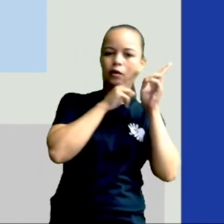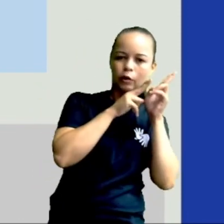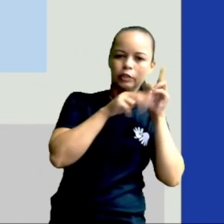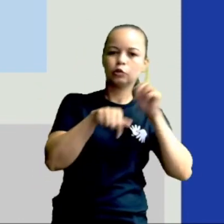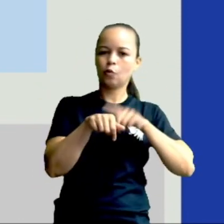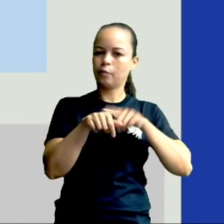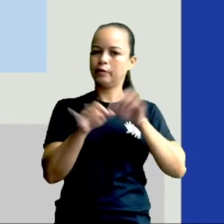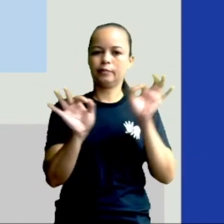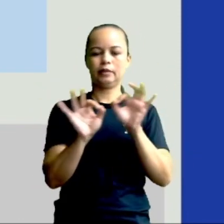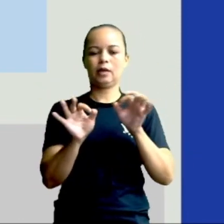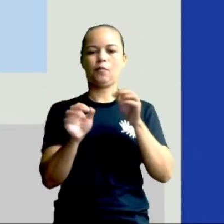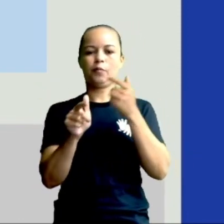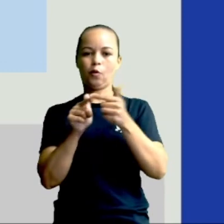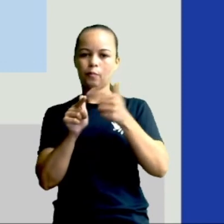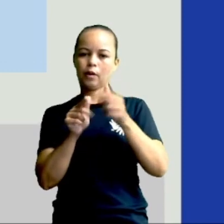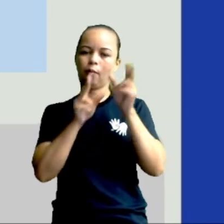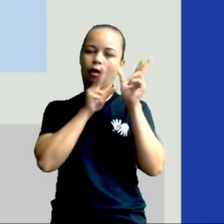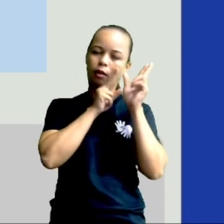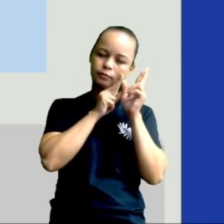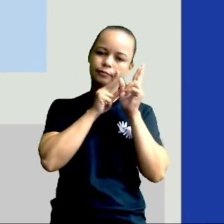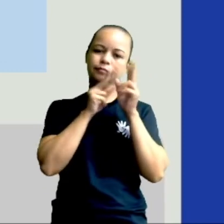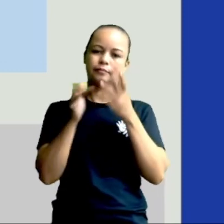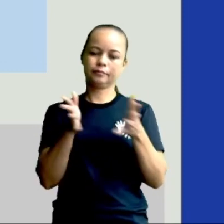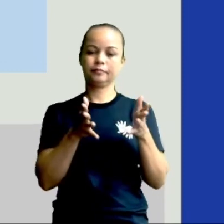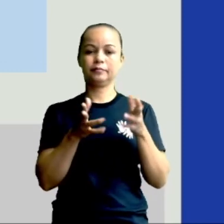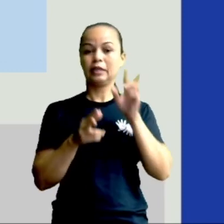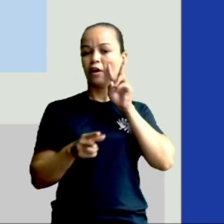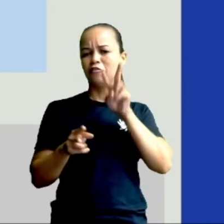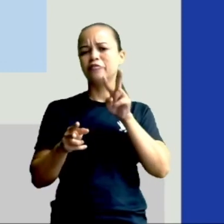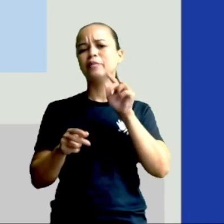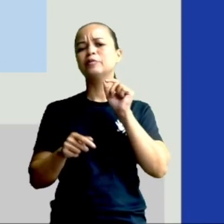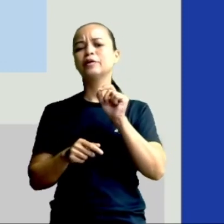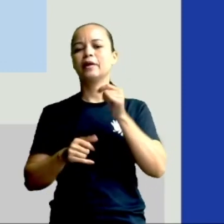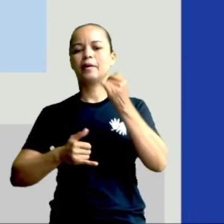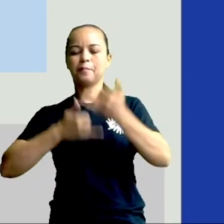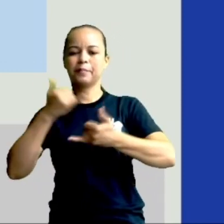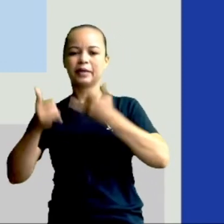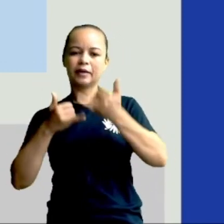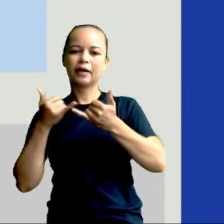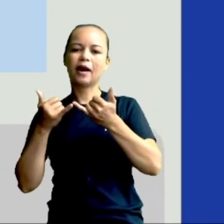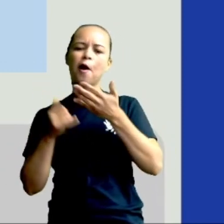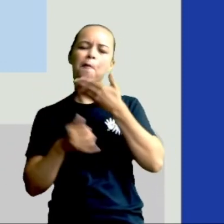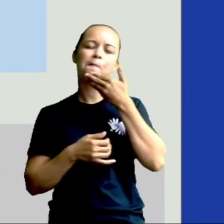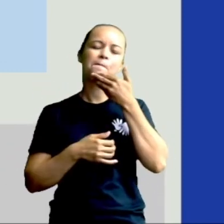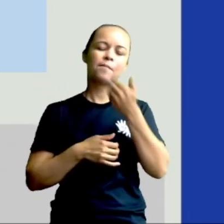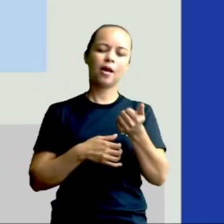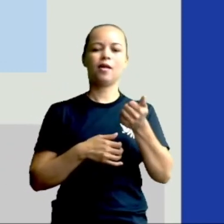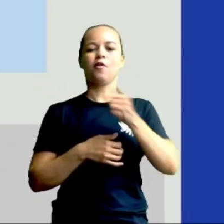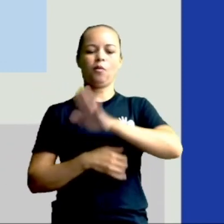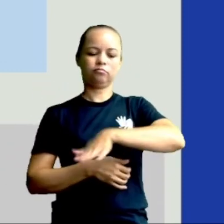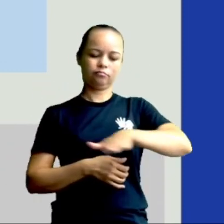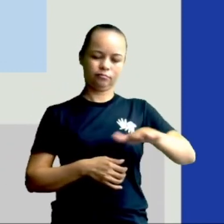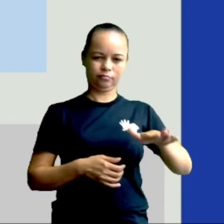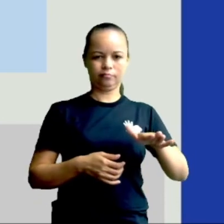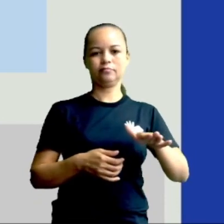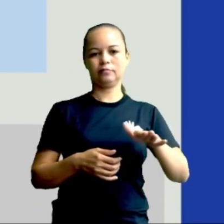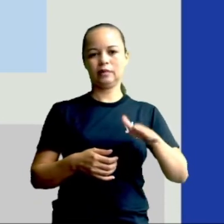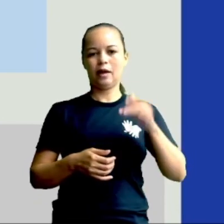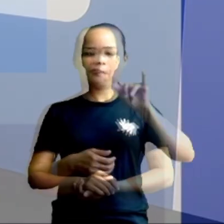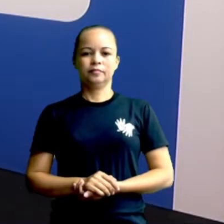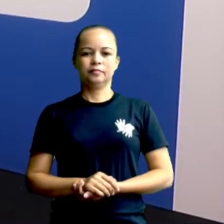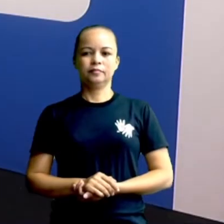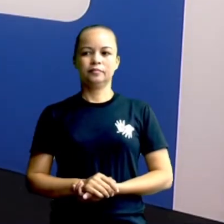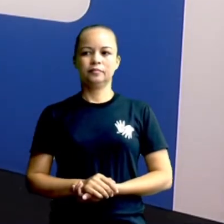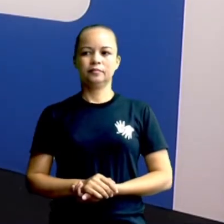vimos, né? Que brincar é o melhor da infância. Então, que aproveitem para brincar de pega-pega. Tá certo, pessoal?